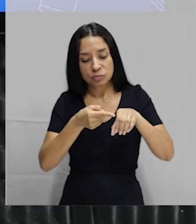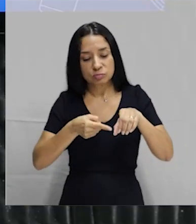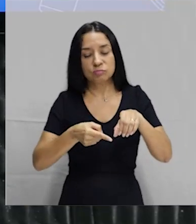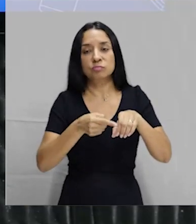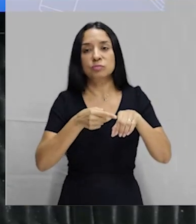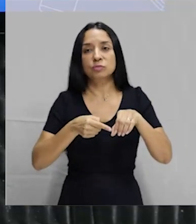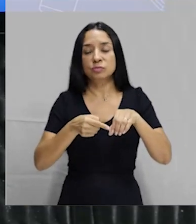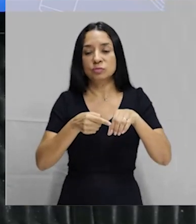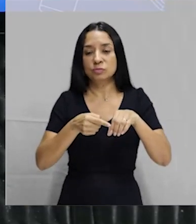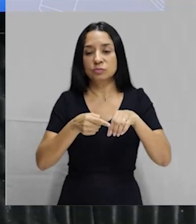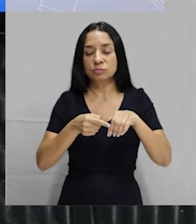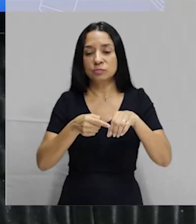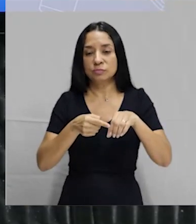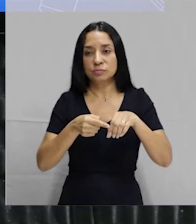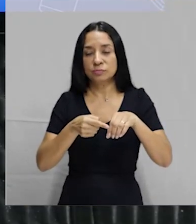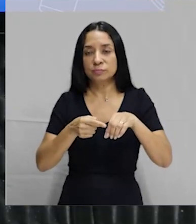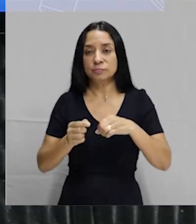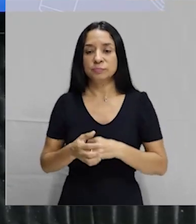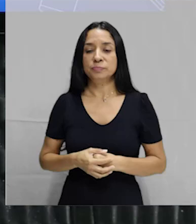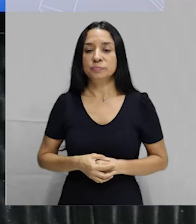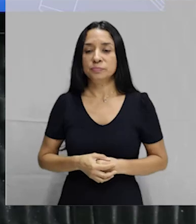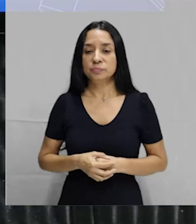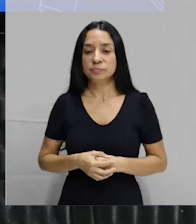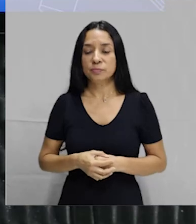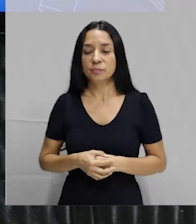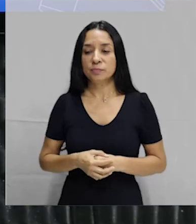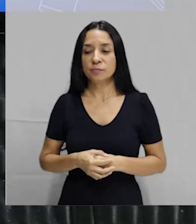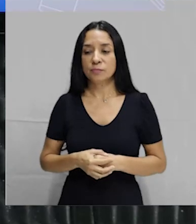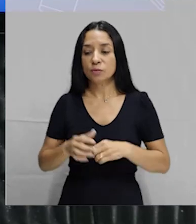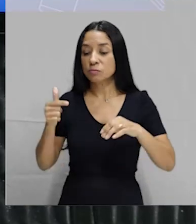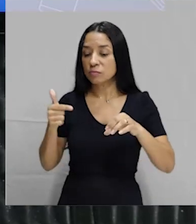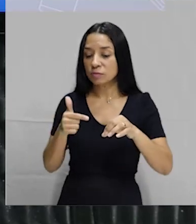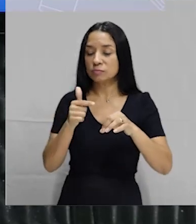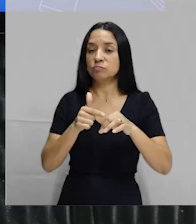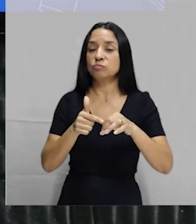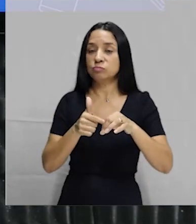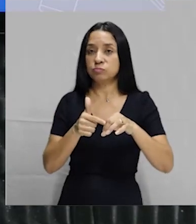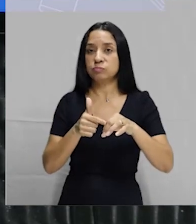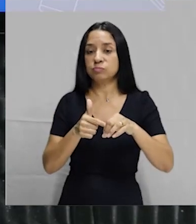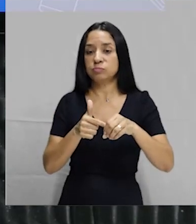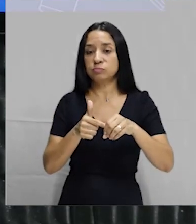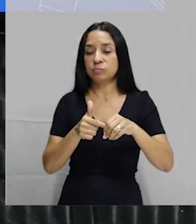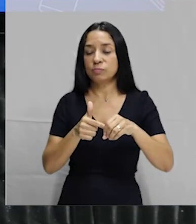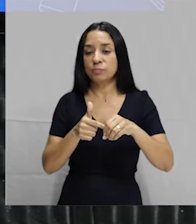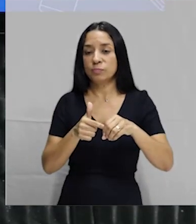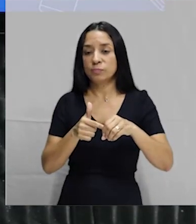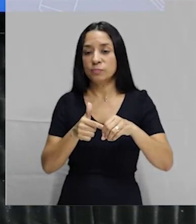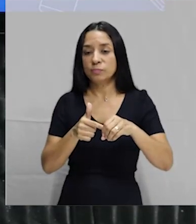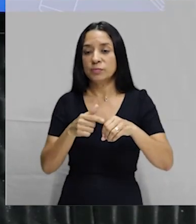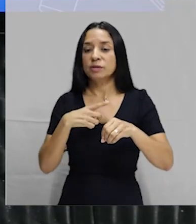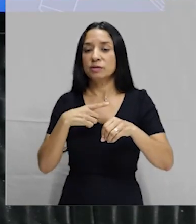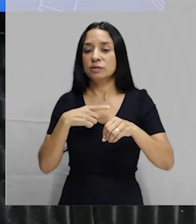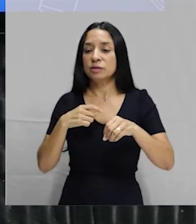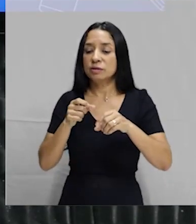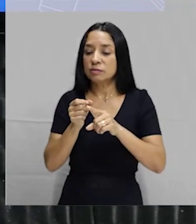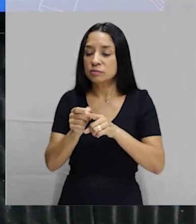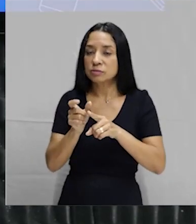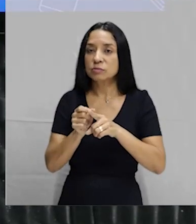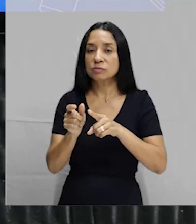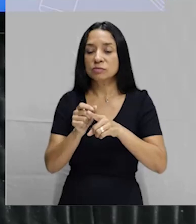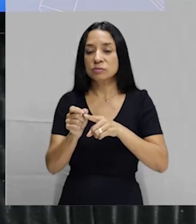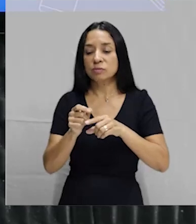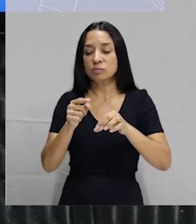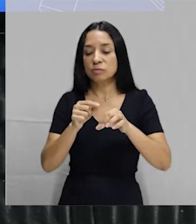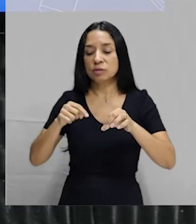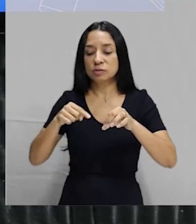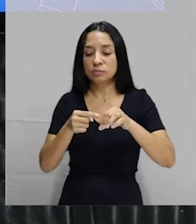do útero, que é a entrada do útero. Então, o cara, quando ele vai promover o ato sexual, ele vai ter ejaculação e o